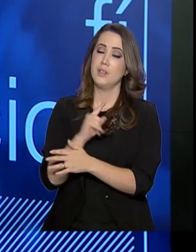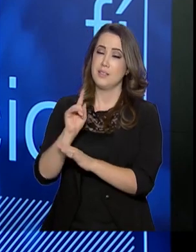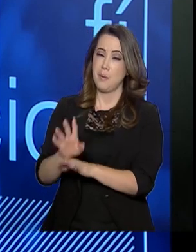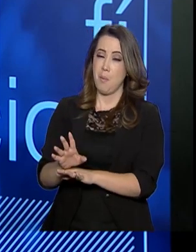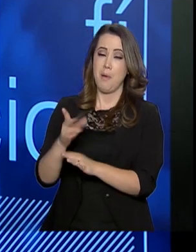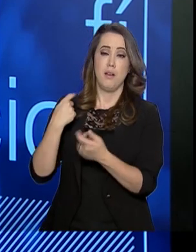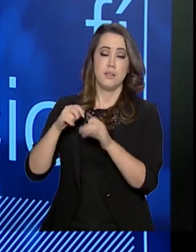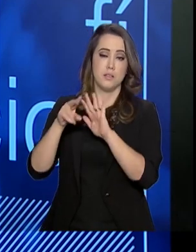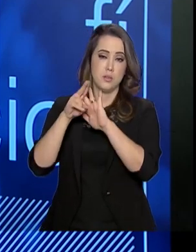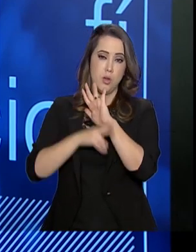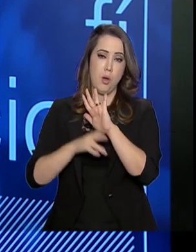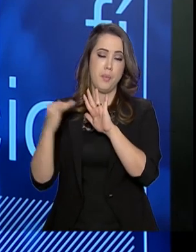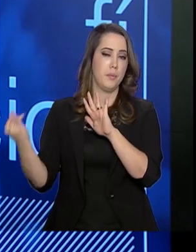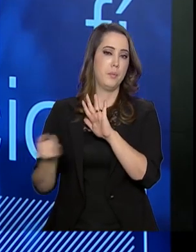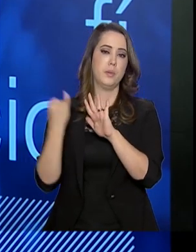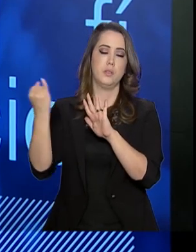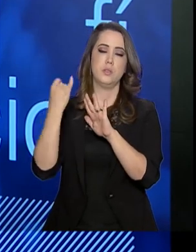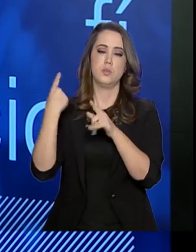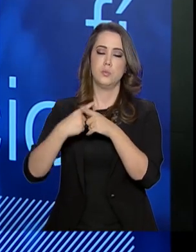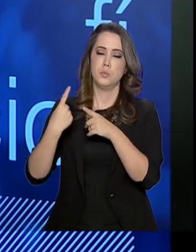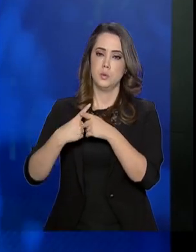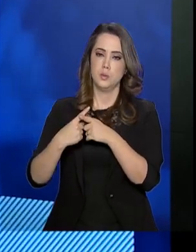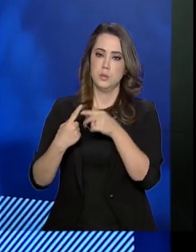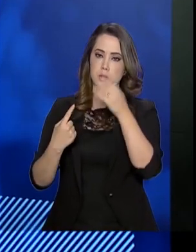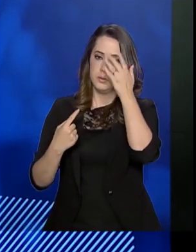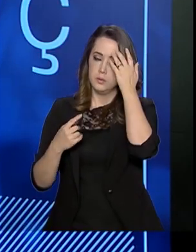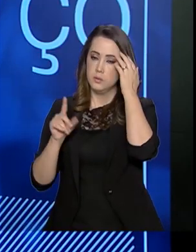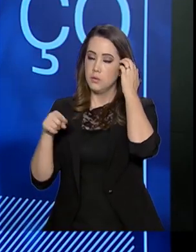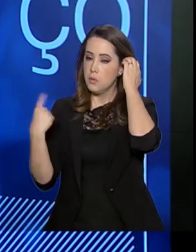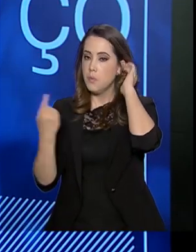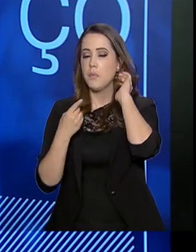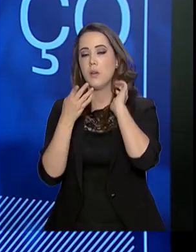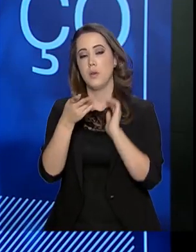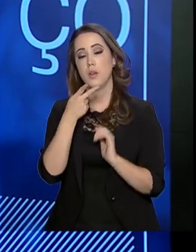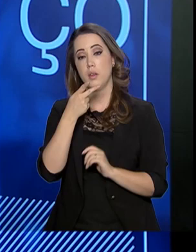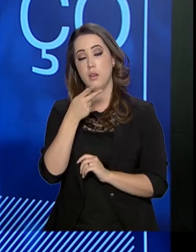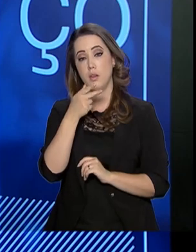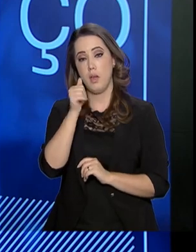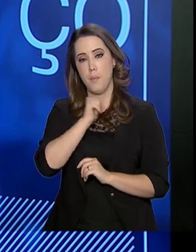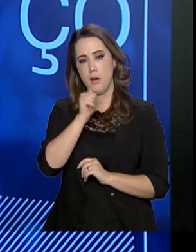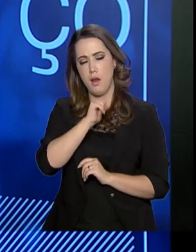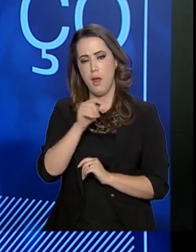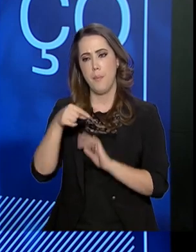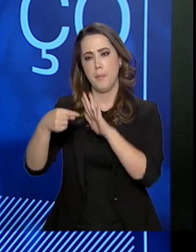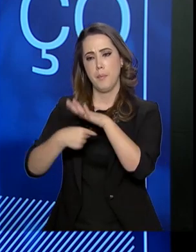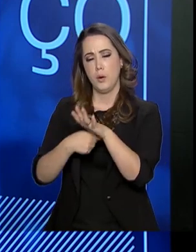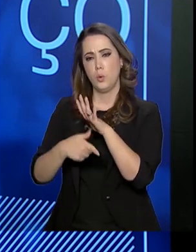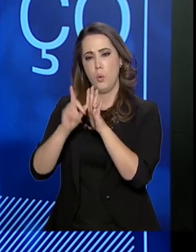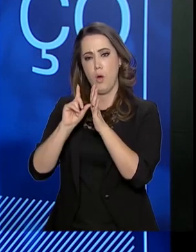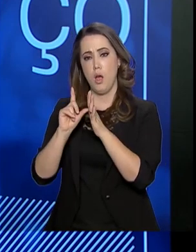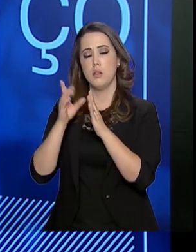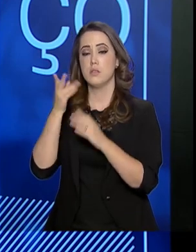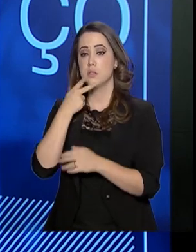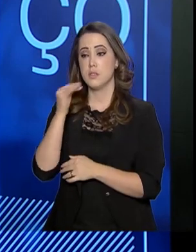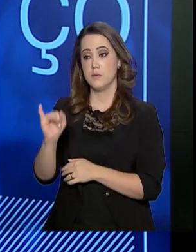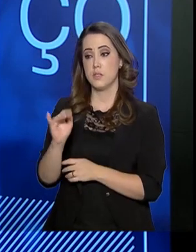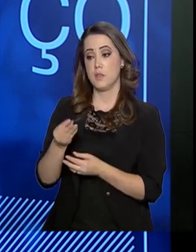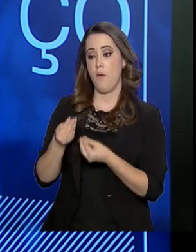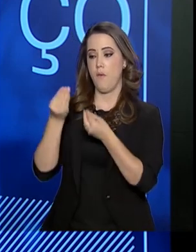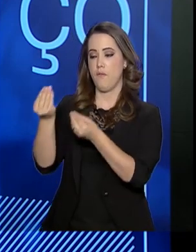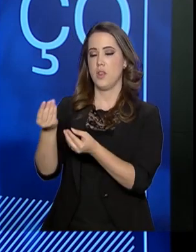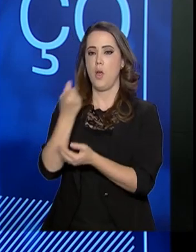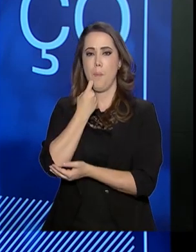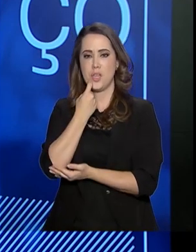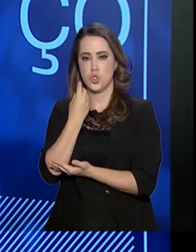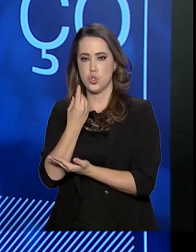condicionalidade, ela é fundamental, porque elas são... É o que a dona Sibéria falou antes. Mas, se você vai dar o peixe, você tem